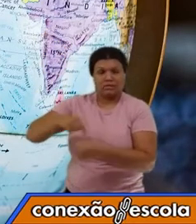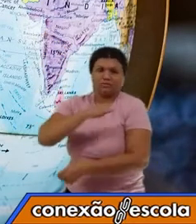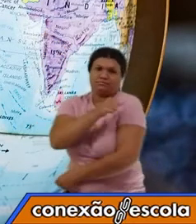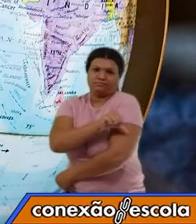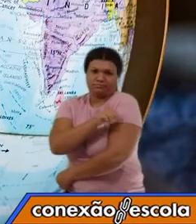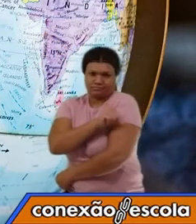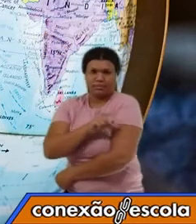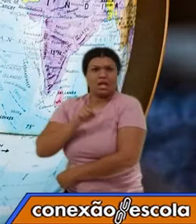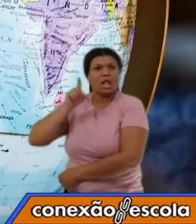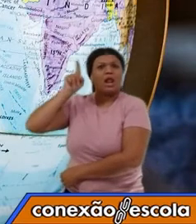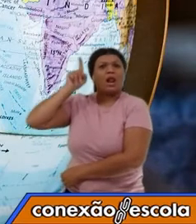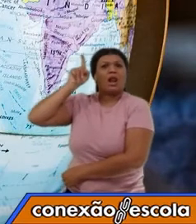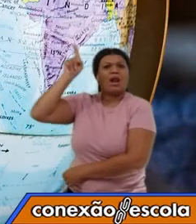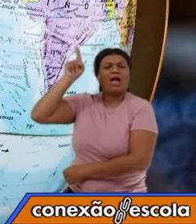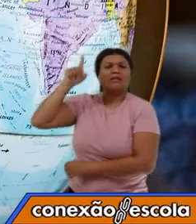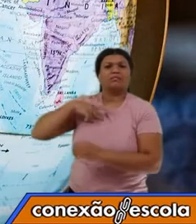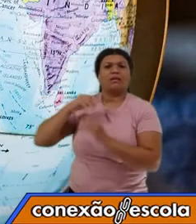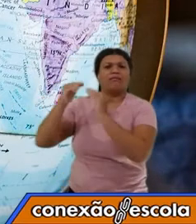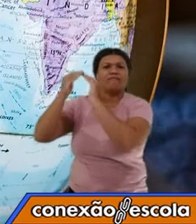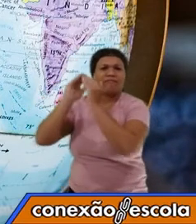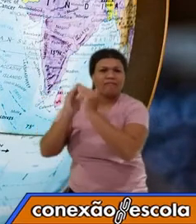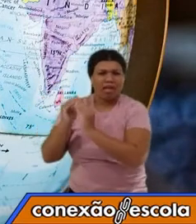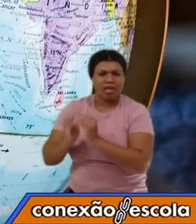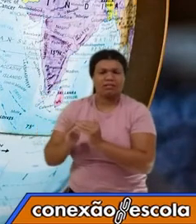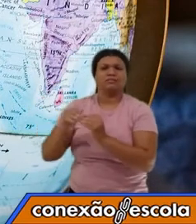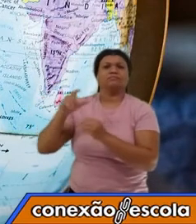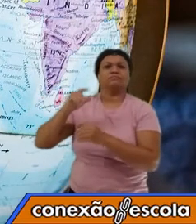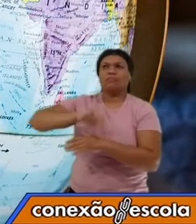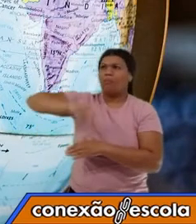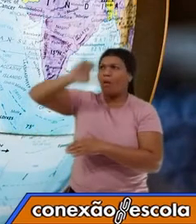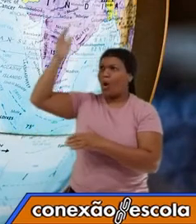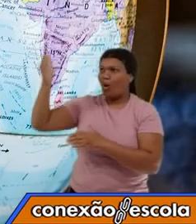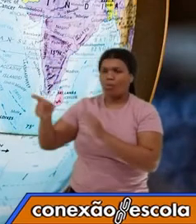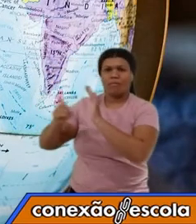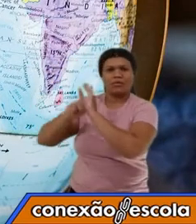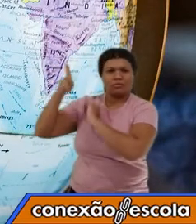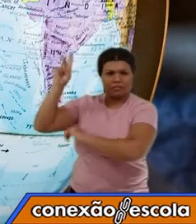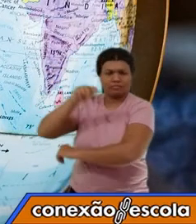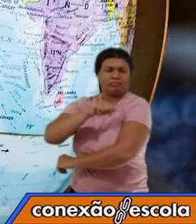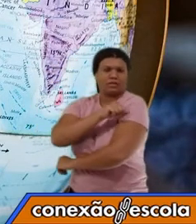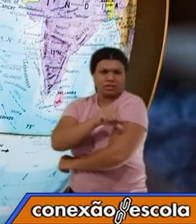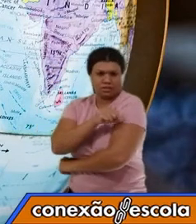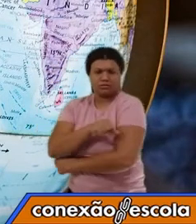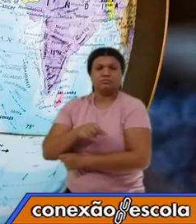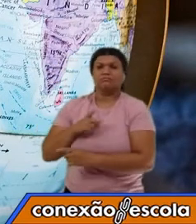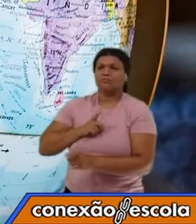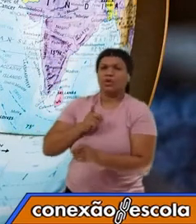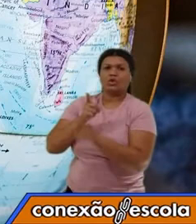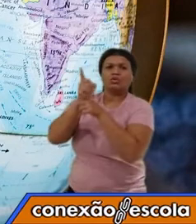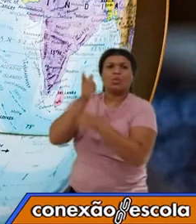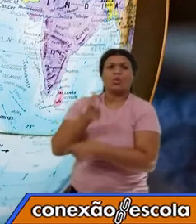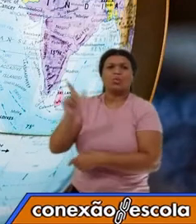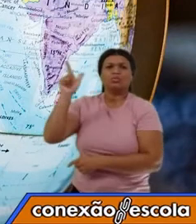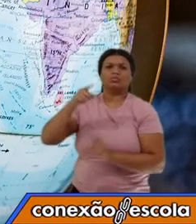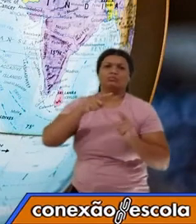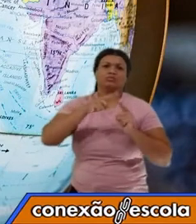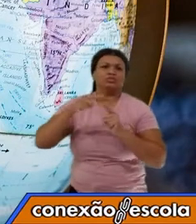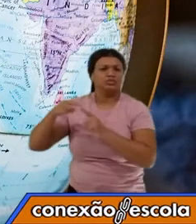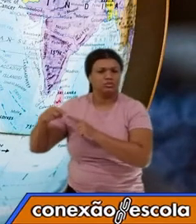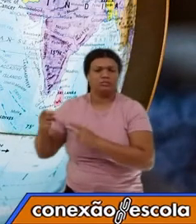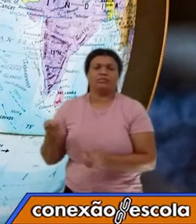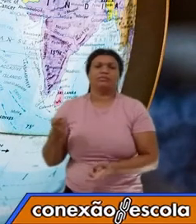estão na zona de favela, ali dos morros do Rio de Janeiro, nós encontramos ali outros estilos musicais.